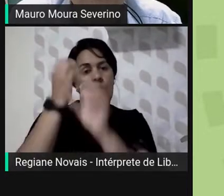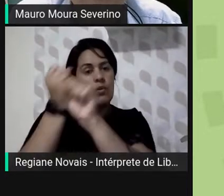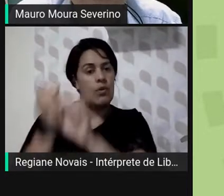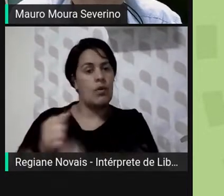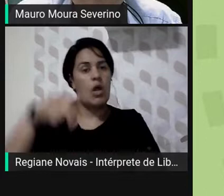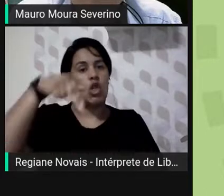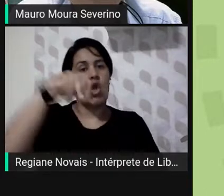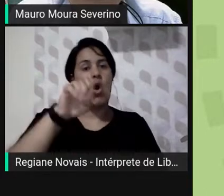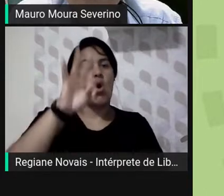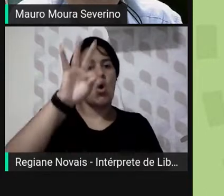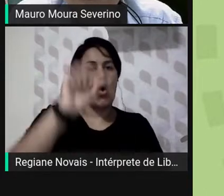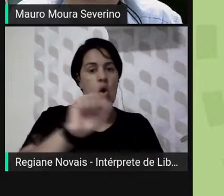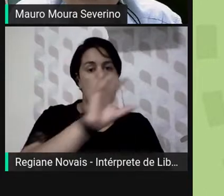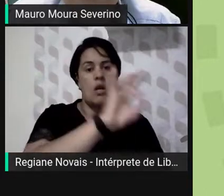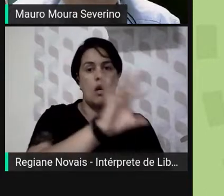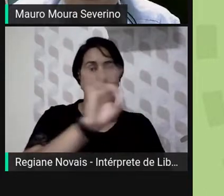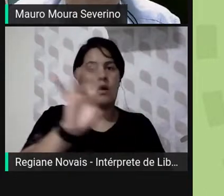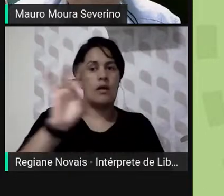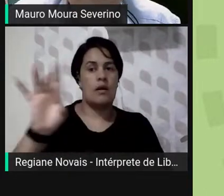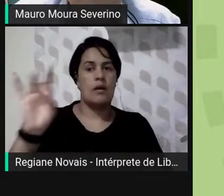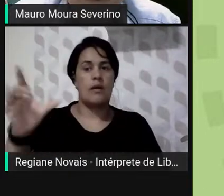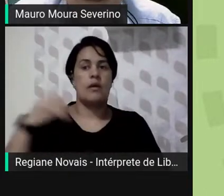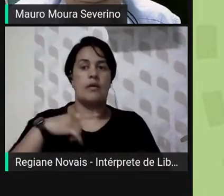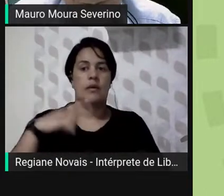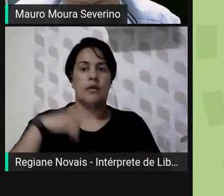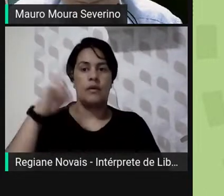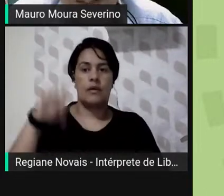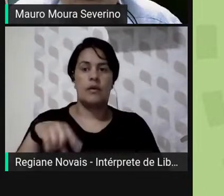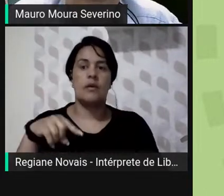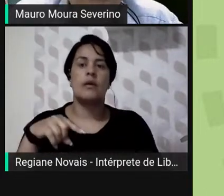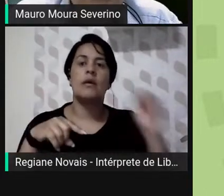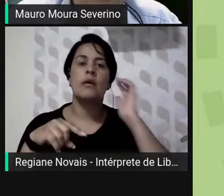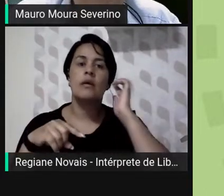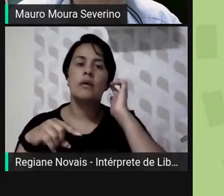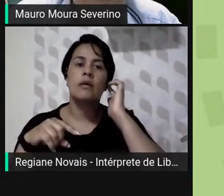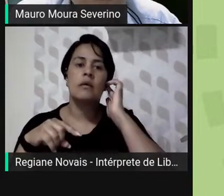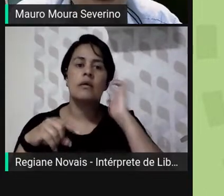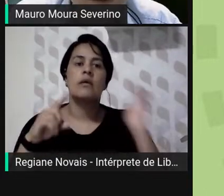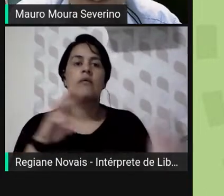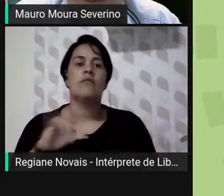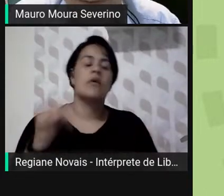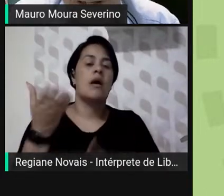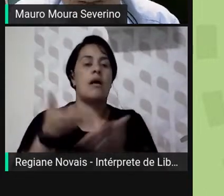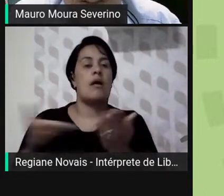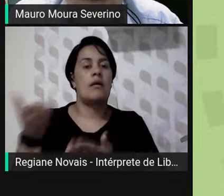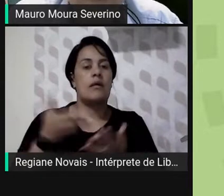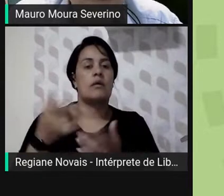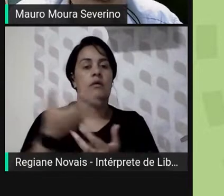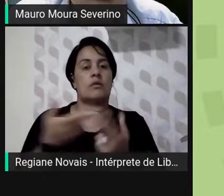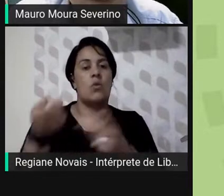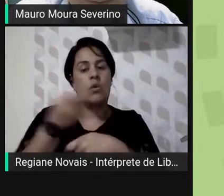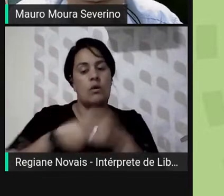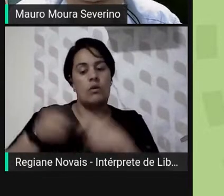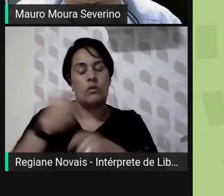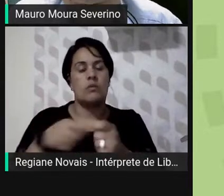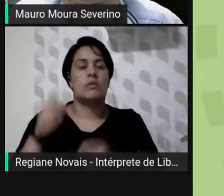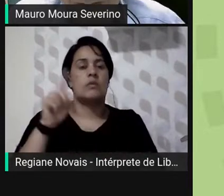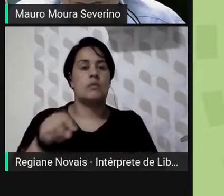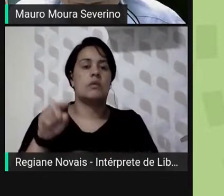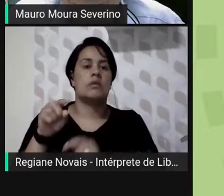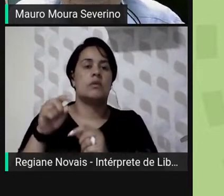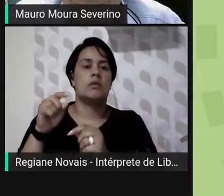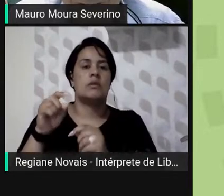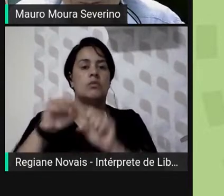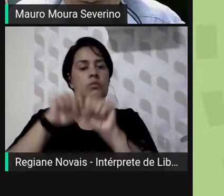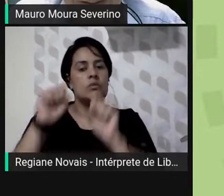minimizando o tempo de obtenção dessa avaliação, atendendo ao princípio da economicidade do sistema de medição